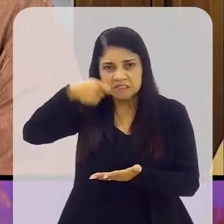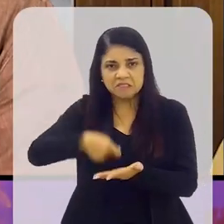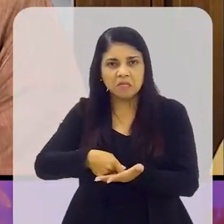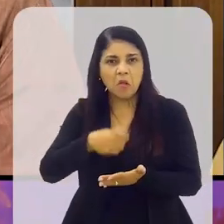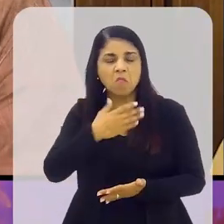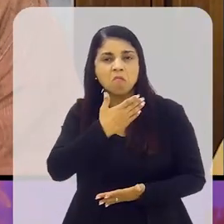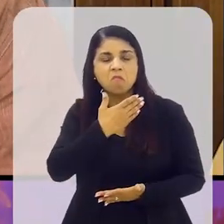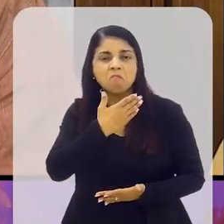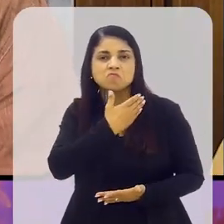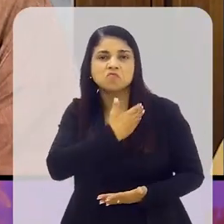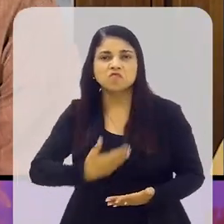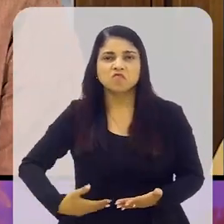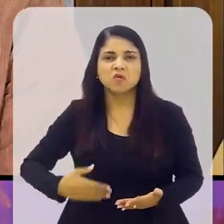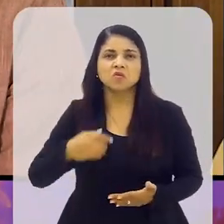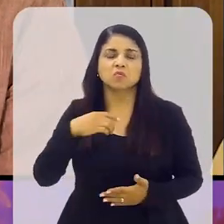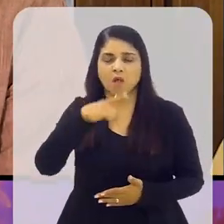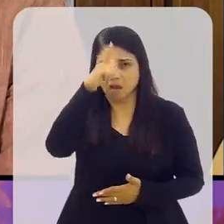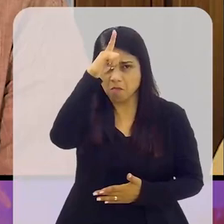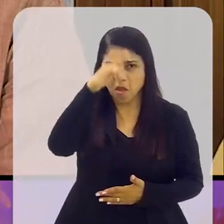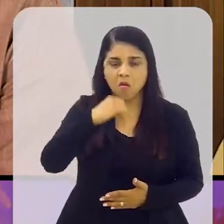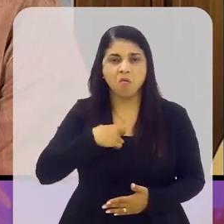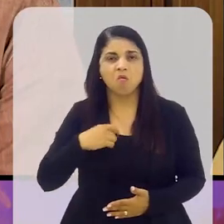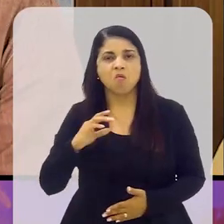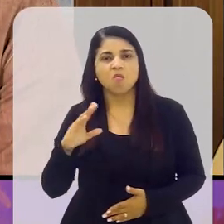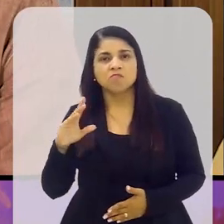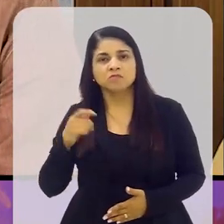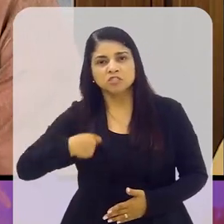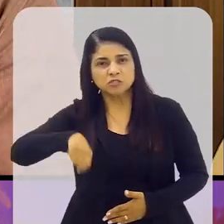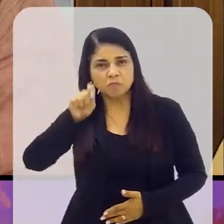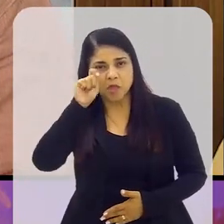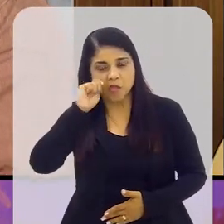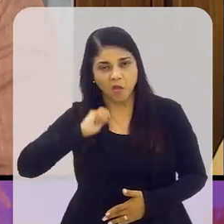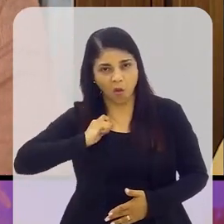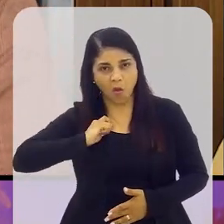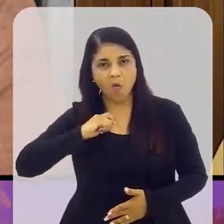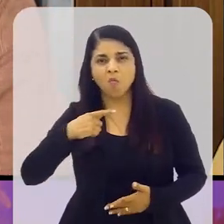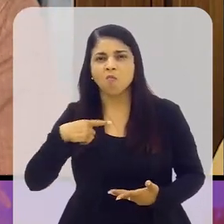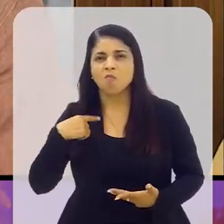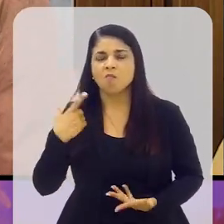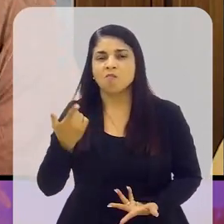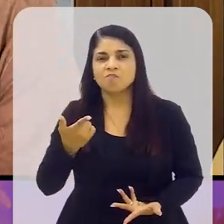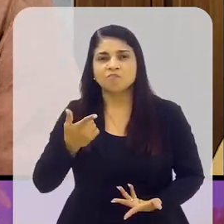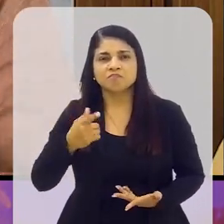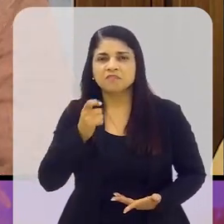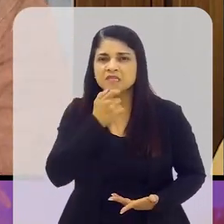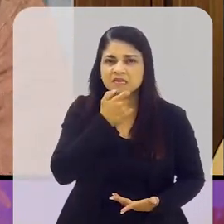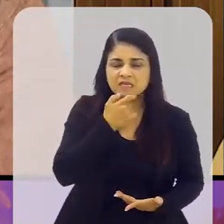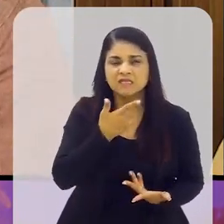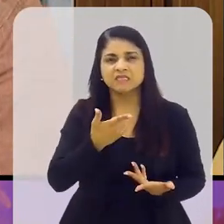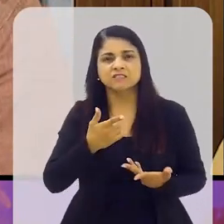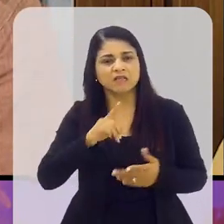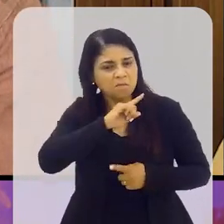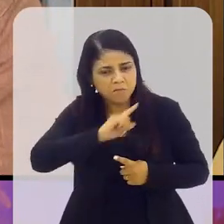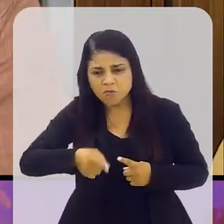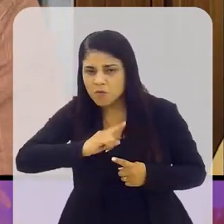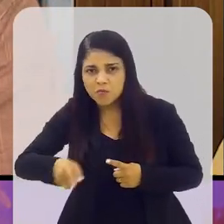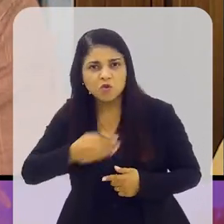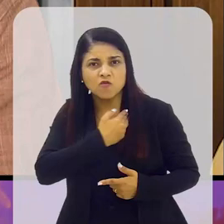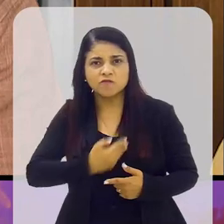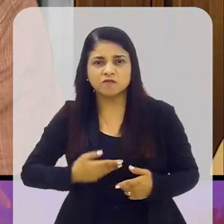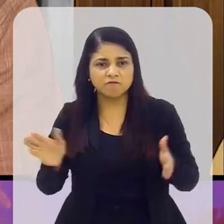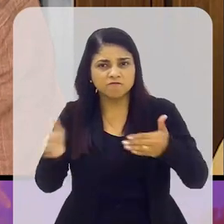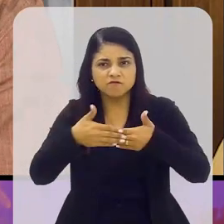governo inglês, governo alemão, governo italiano, governo espanhol, que proibiam a entrada desses caras que eram fichados dos